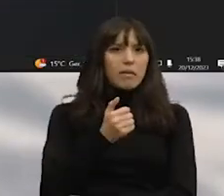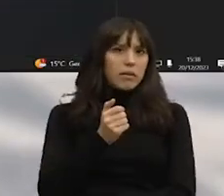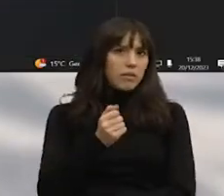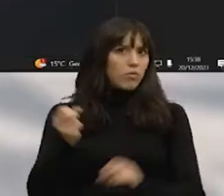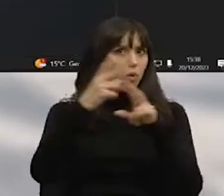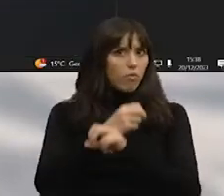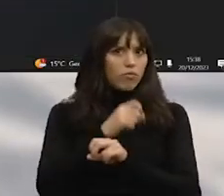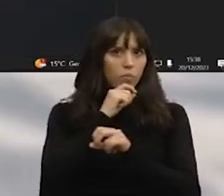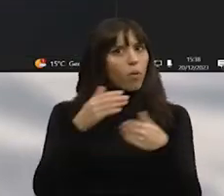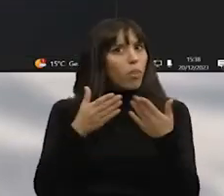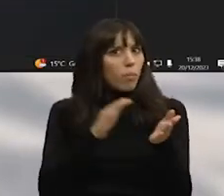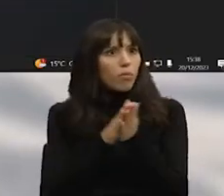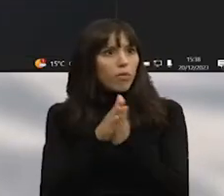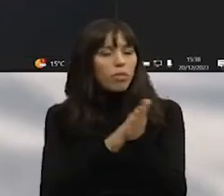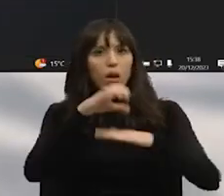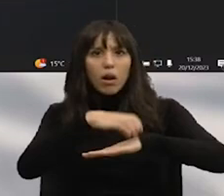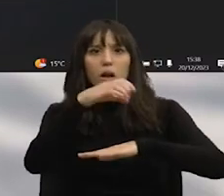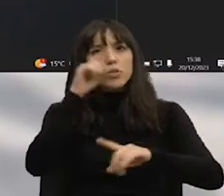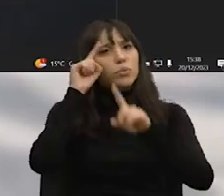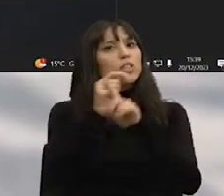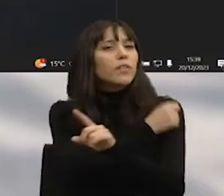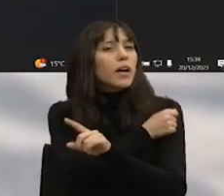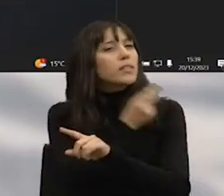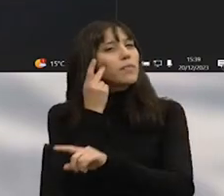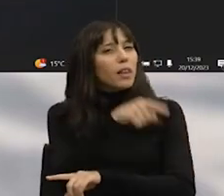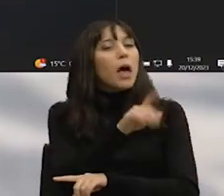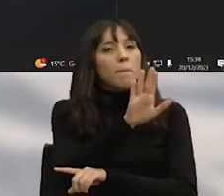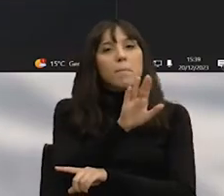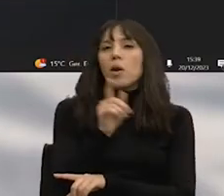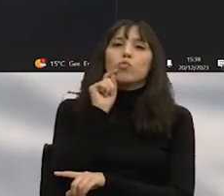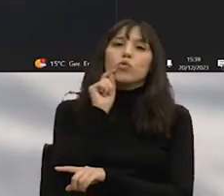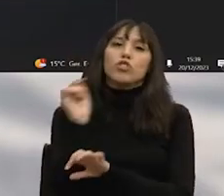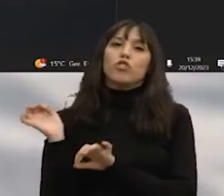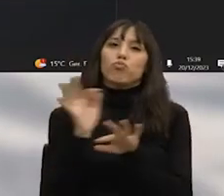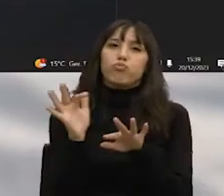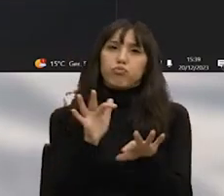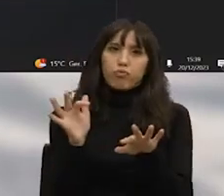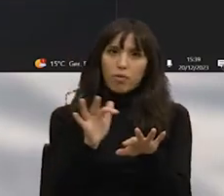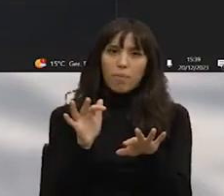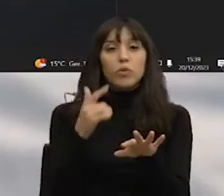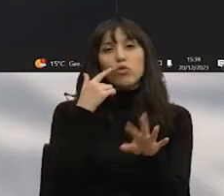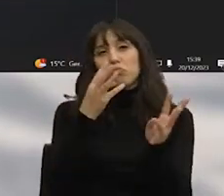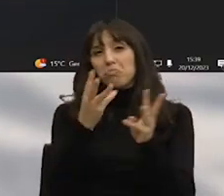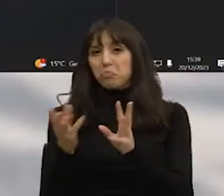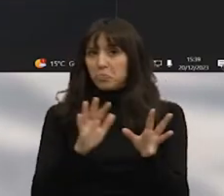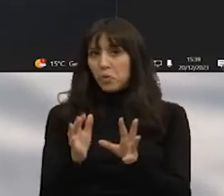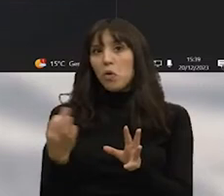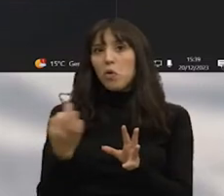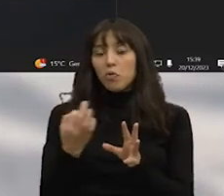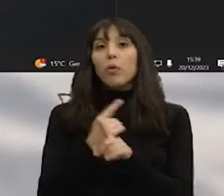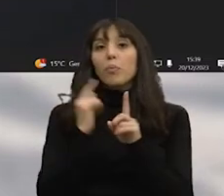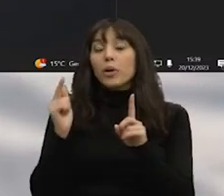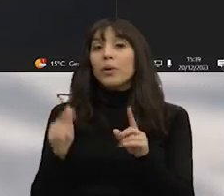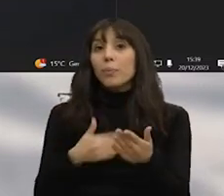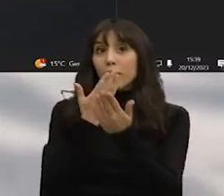edifícios podiam ser utilizados para habitação, mas vão, em vez disso, receber mais alguns turistas. Estes são os números que nós conseguimos identificar, porque o